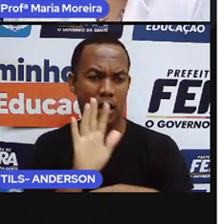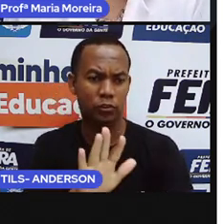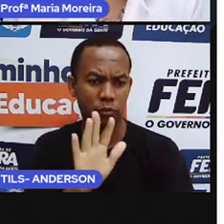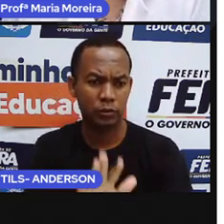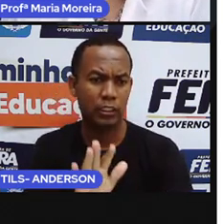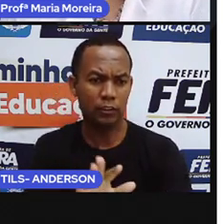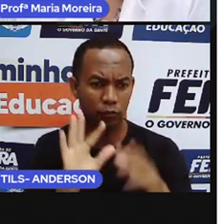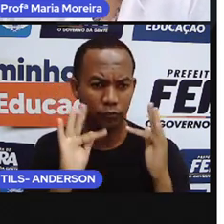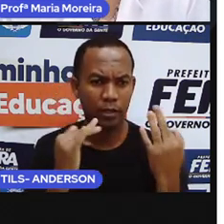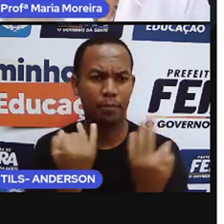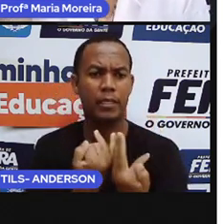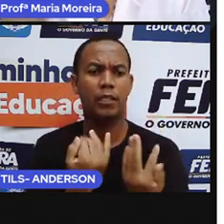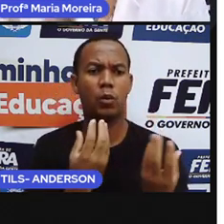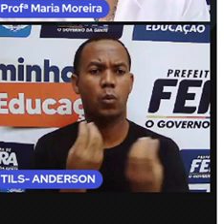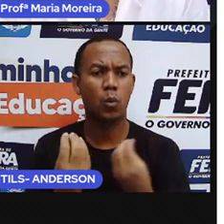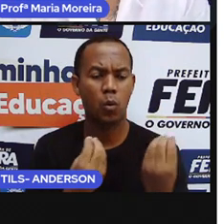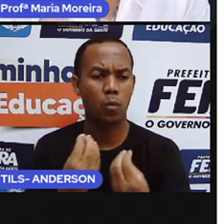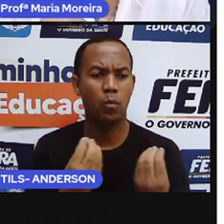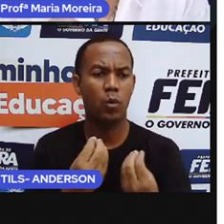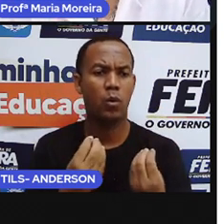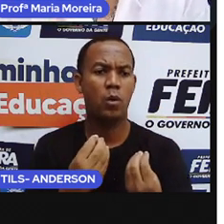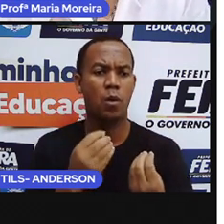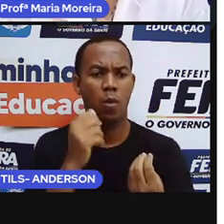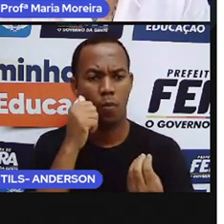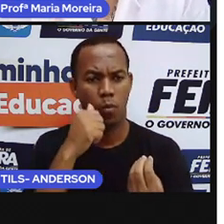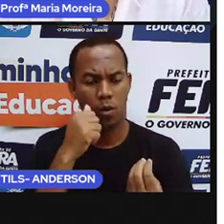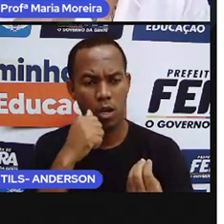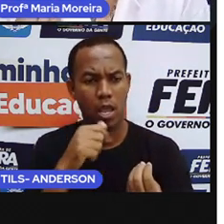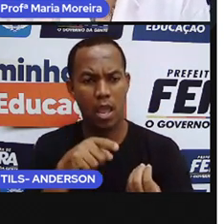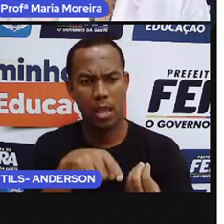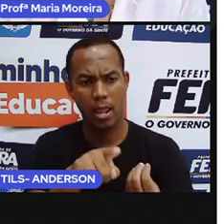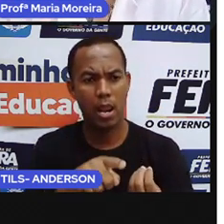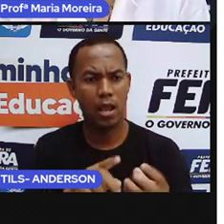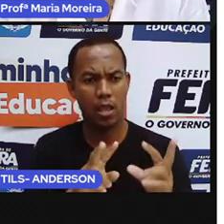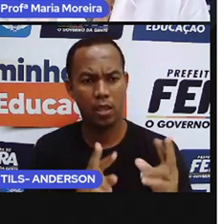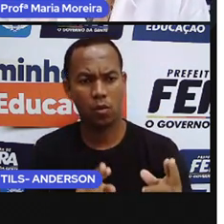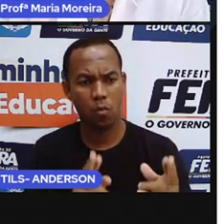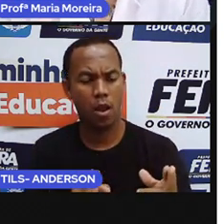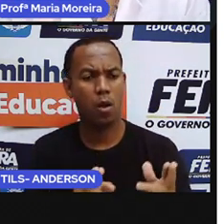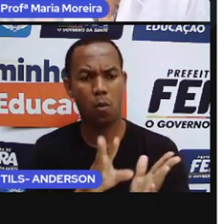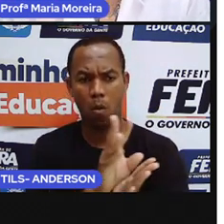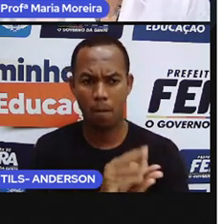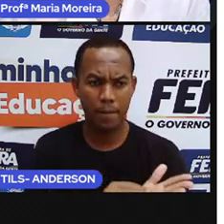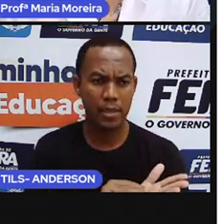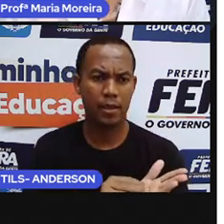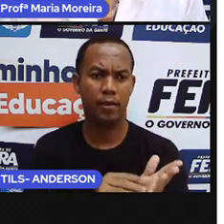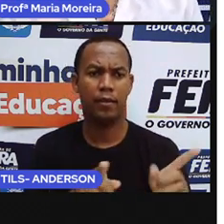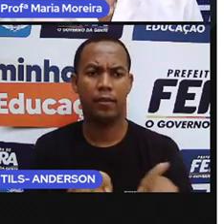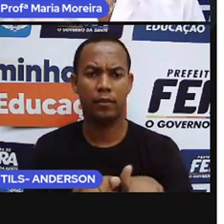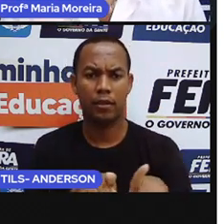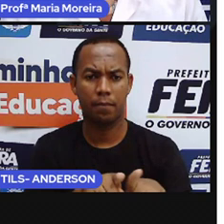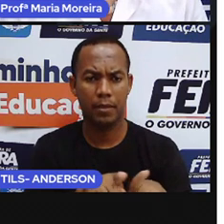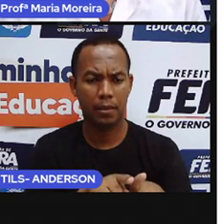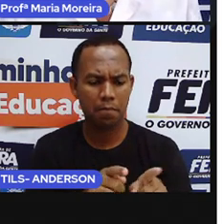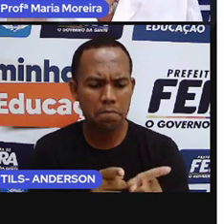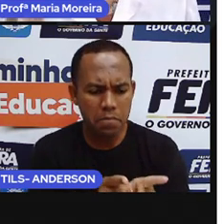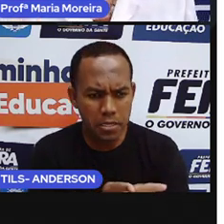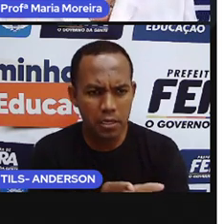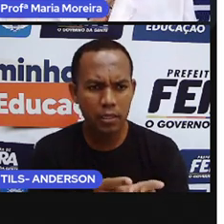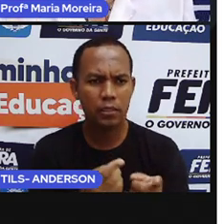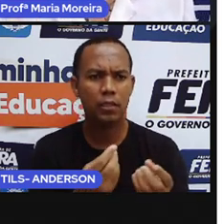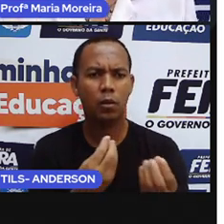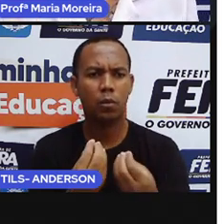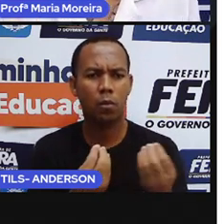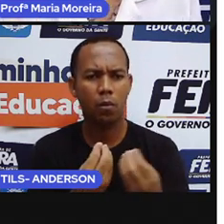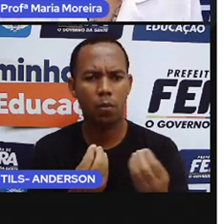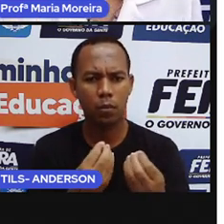afazeres. Elas costumam construir objetos iguais aos dos adultos, mas em miniatura. Isso